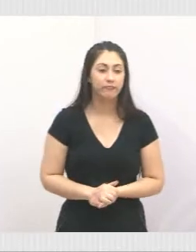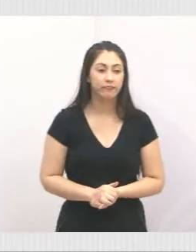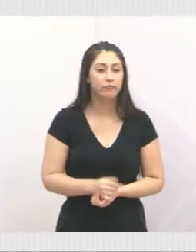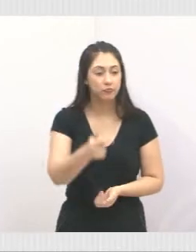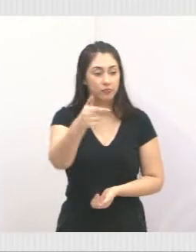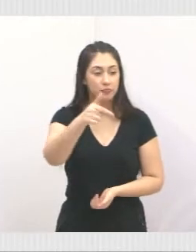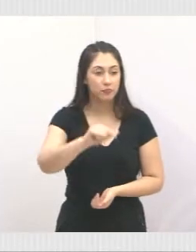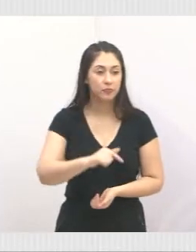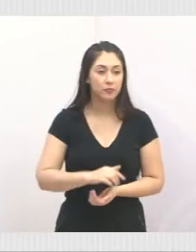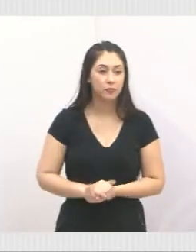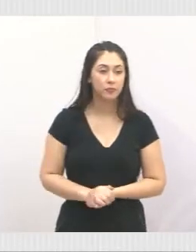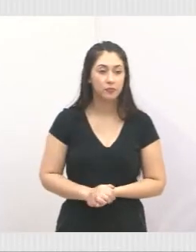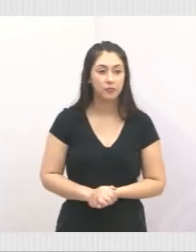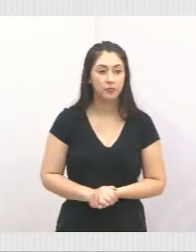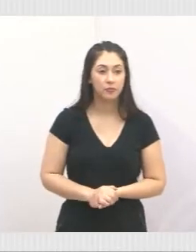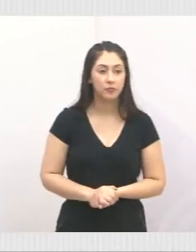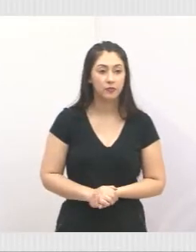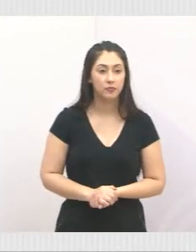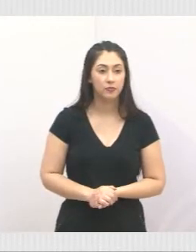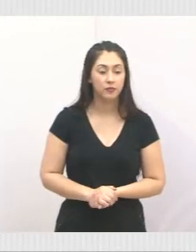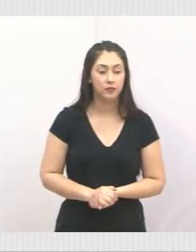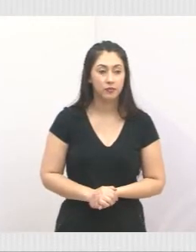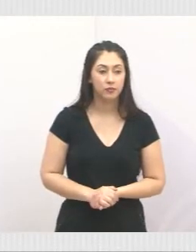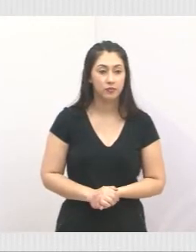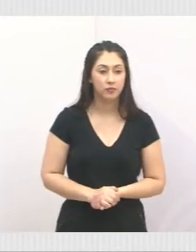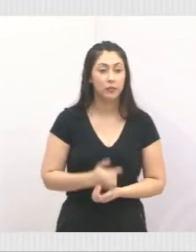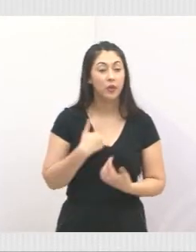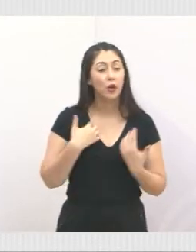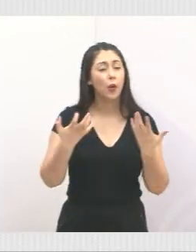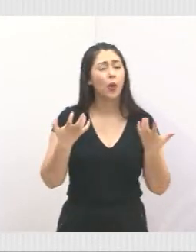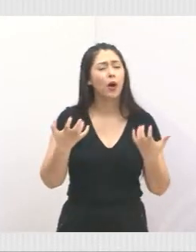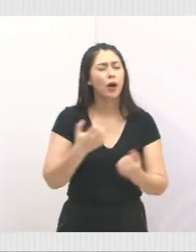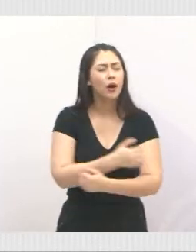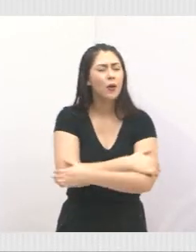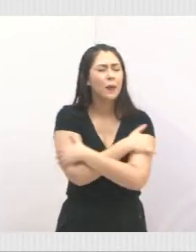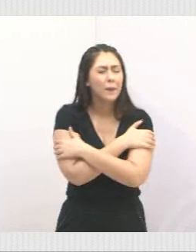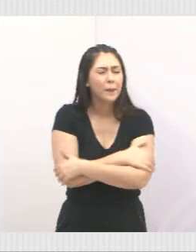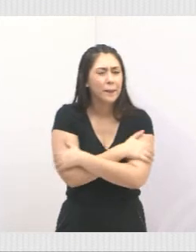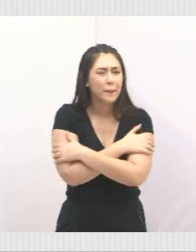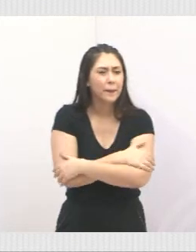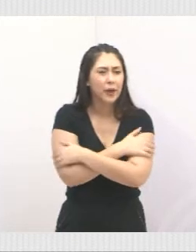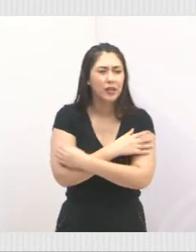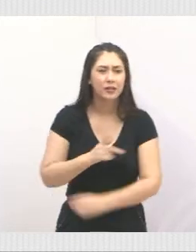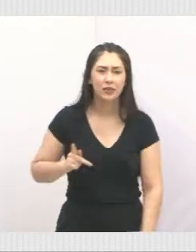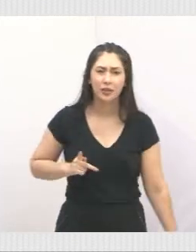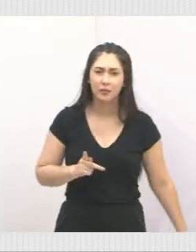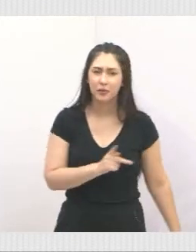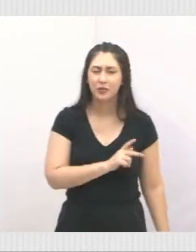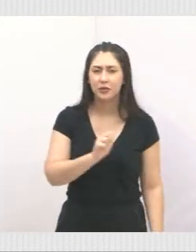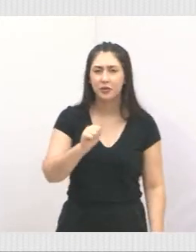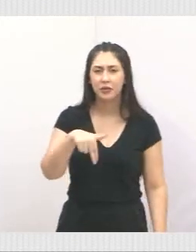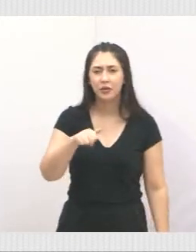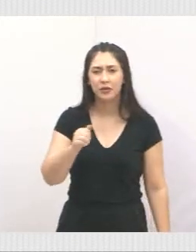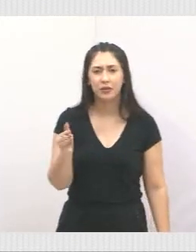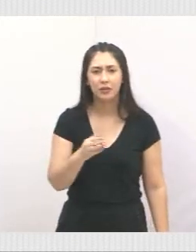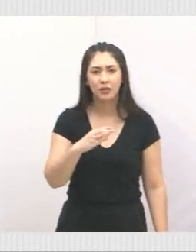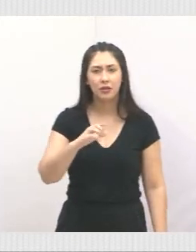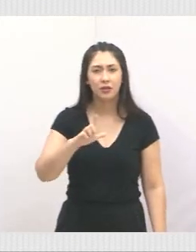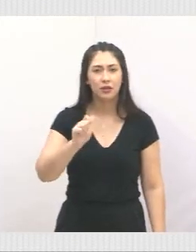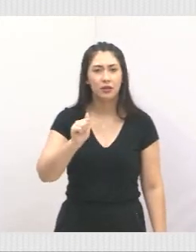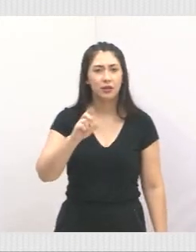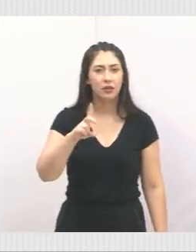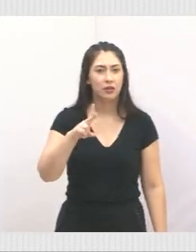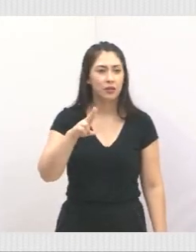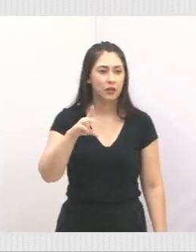Pode ir para próxima? Quero mandar um grande abraço à pastora Ana Cláudia, seu